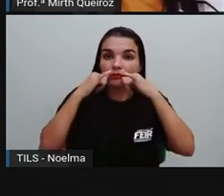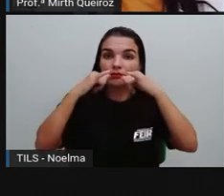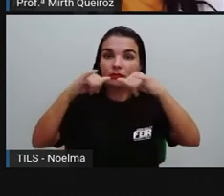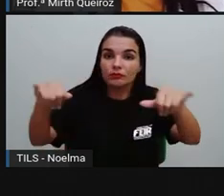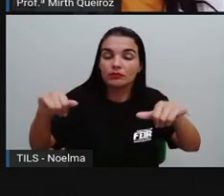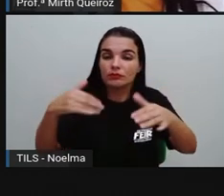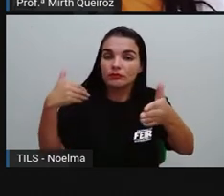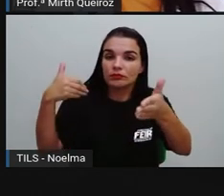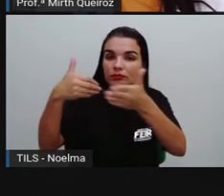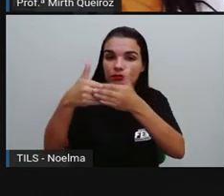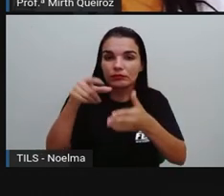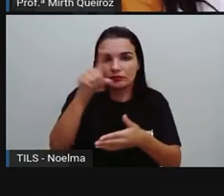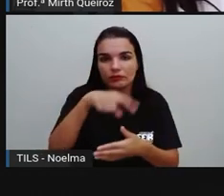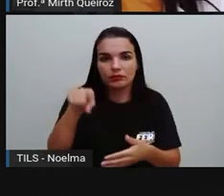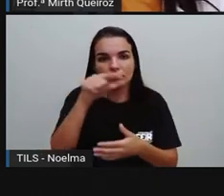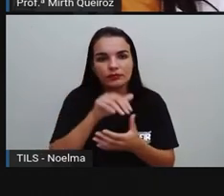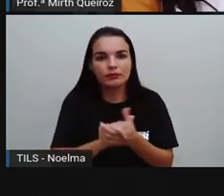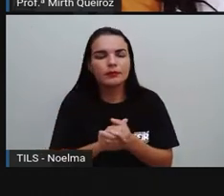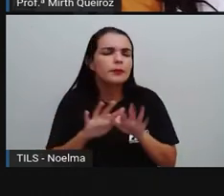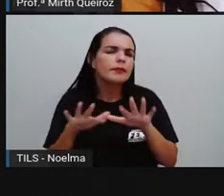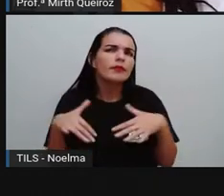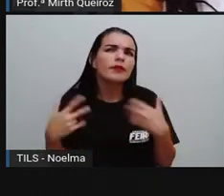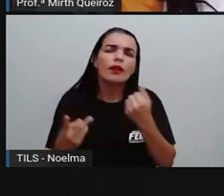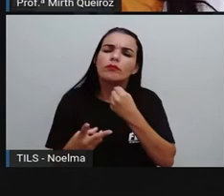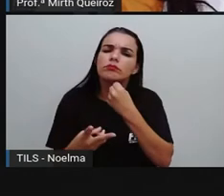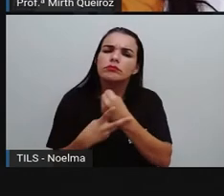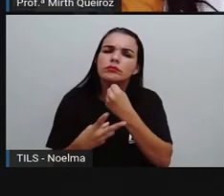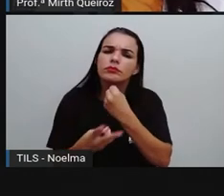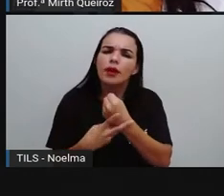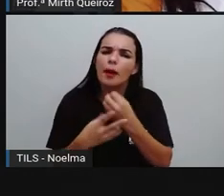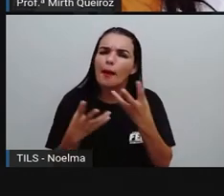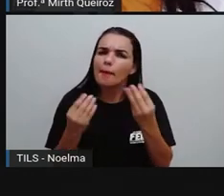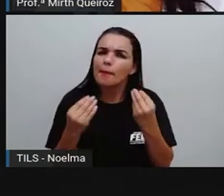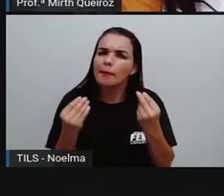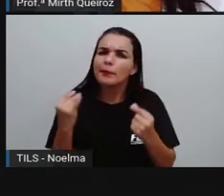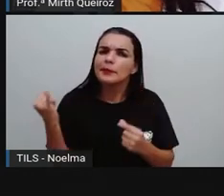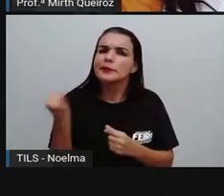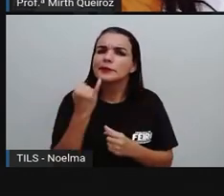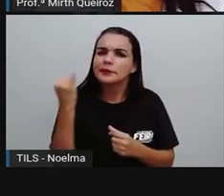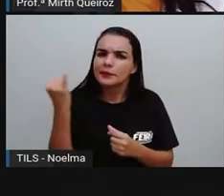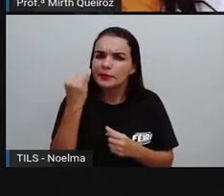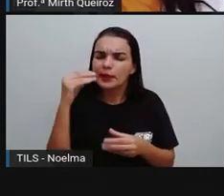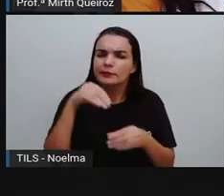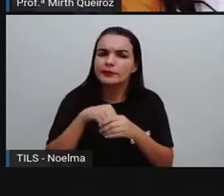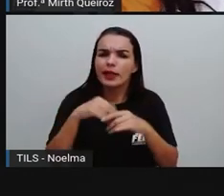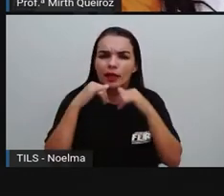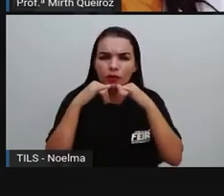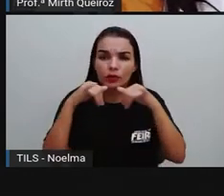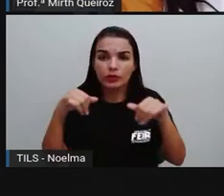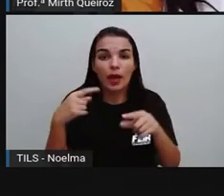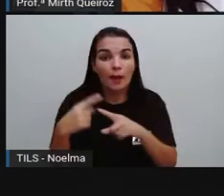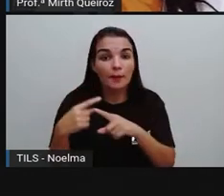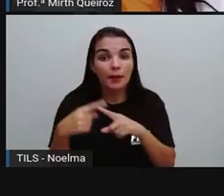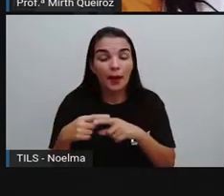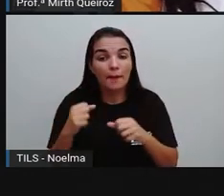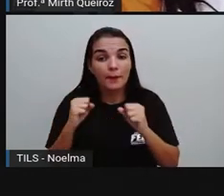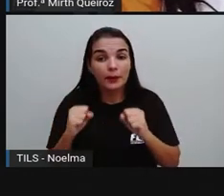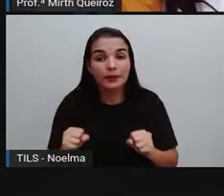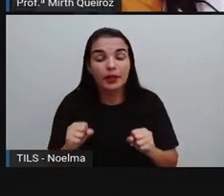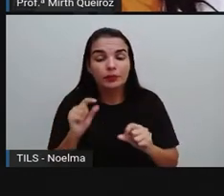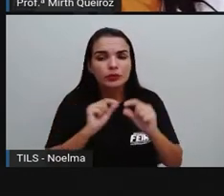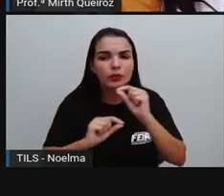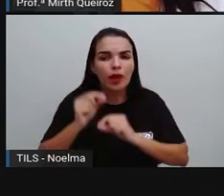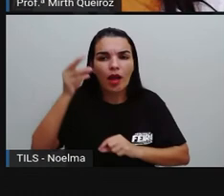próxima de você. E os verbos, eles são muito importantes em uma notícia, pois com eles podemos